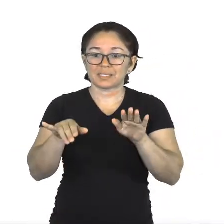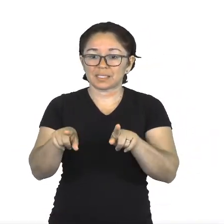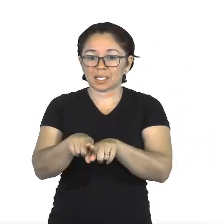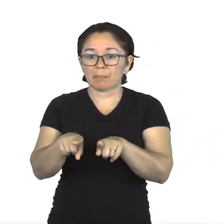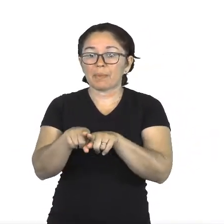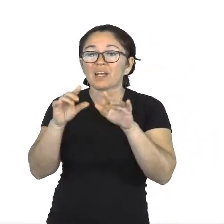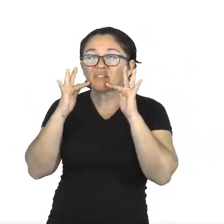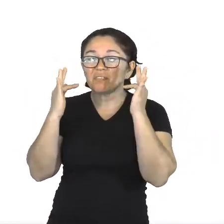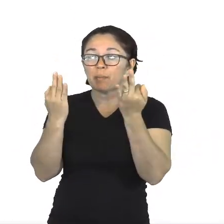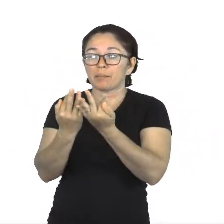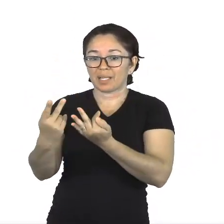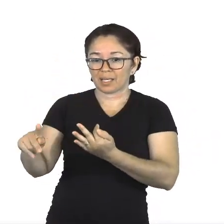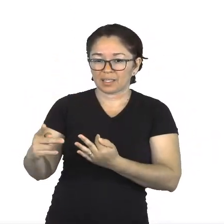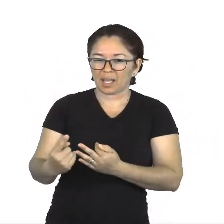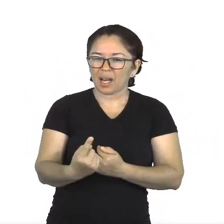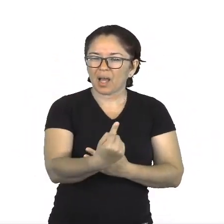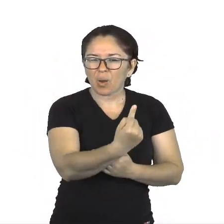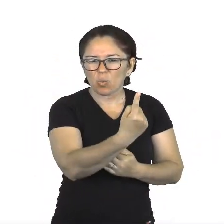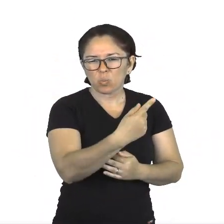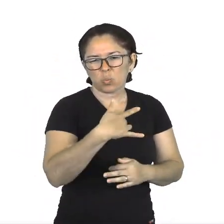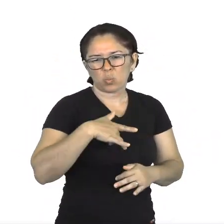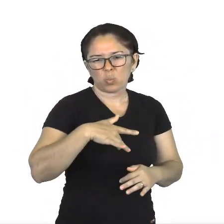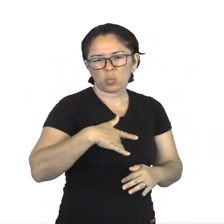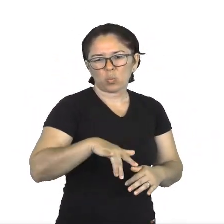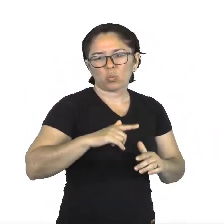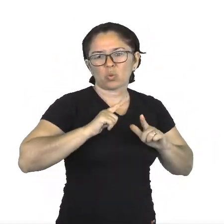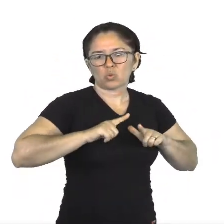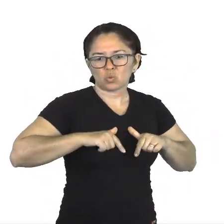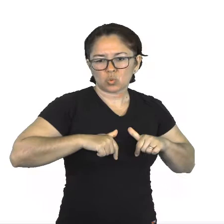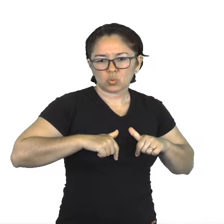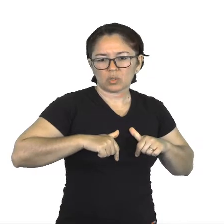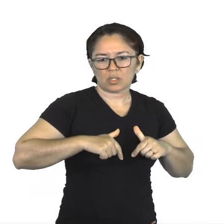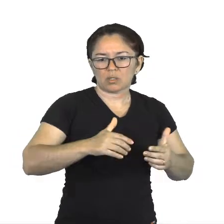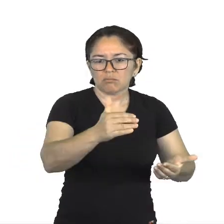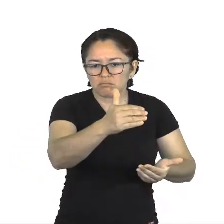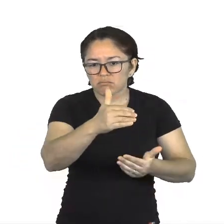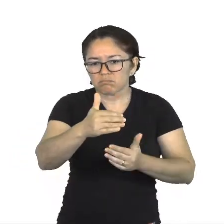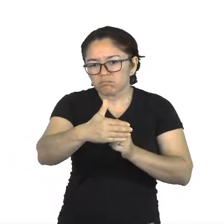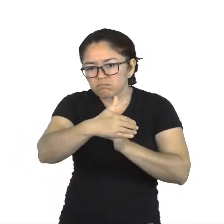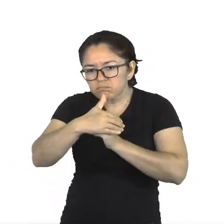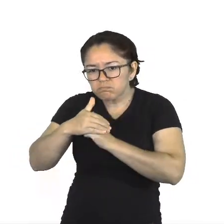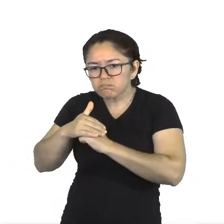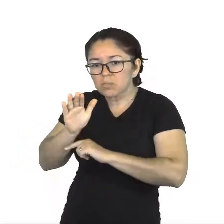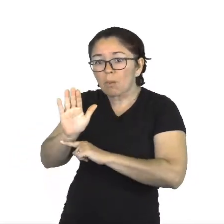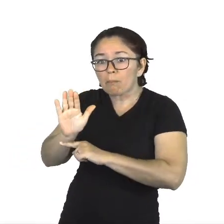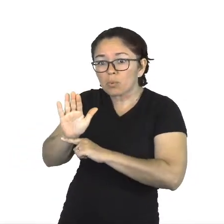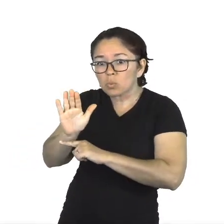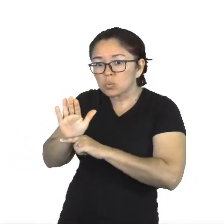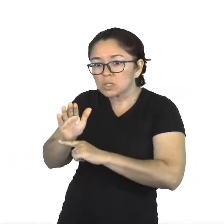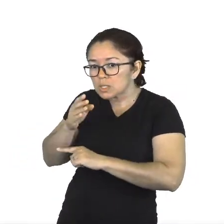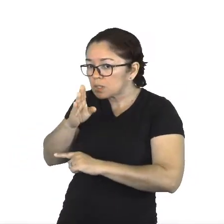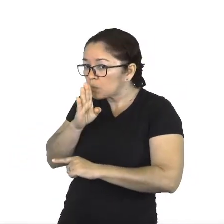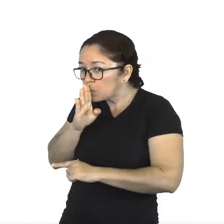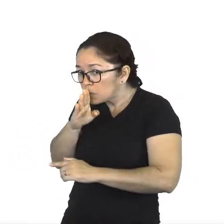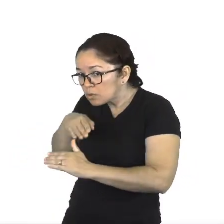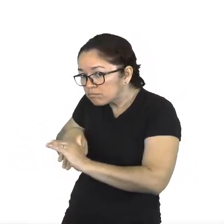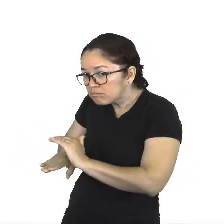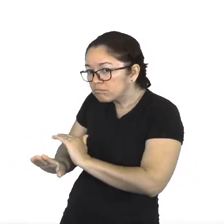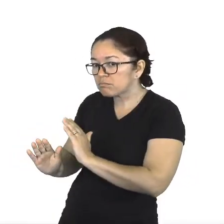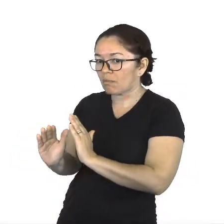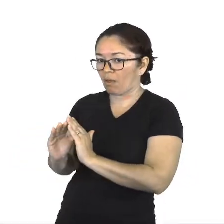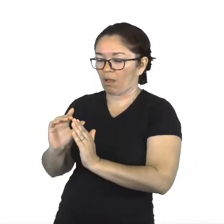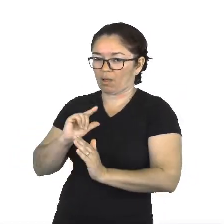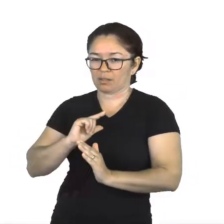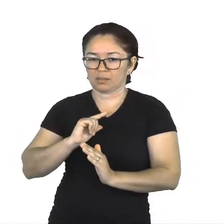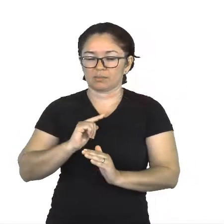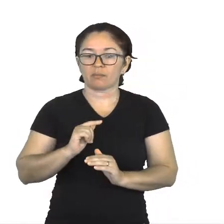A menina que roubava livros é uma obra de ficção do autor australiano Marco